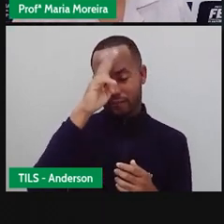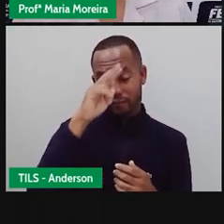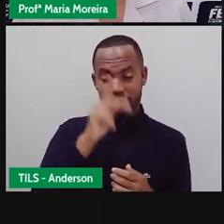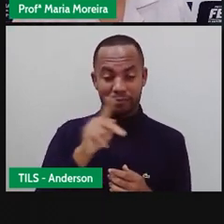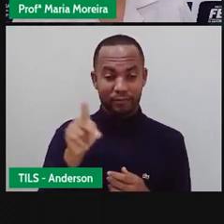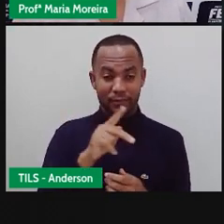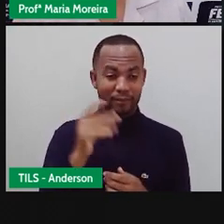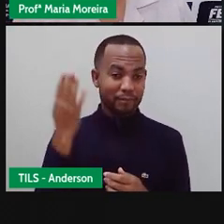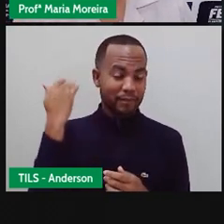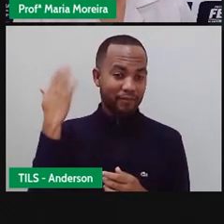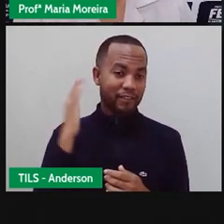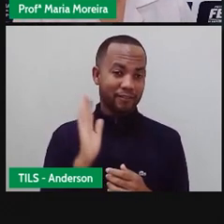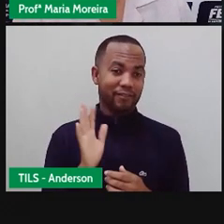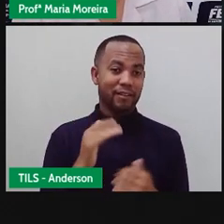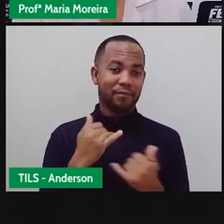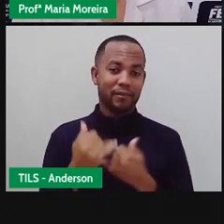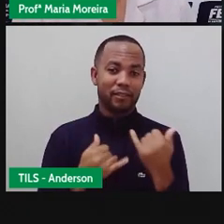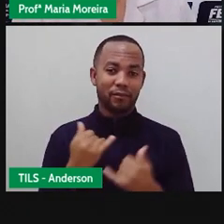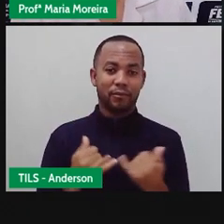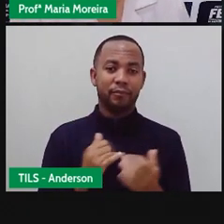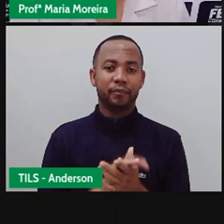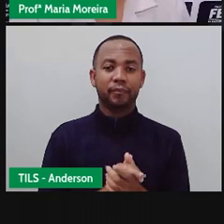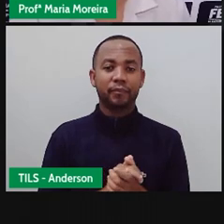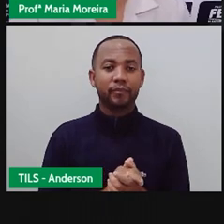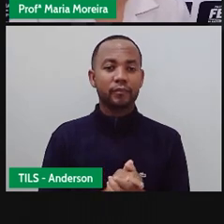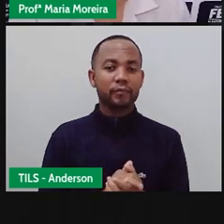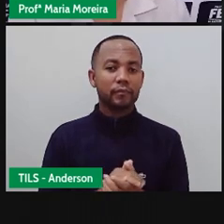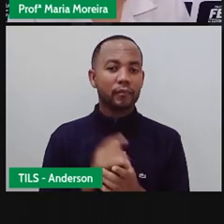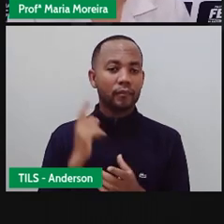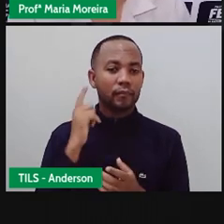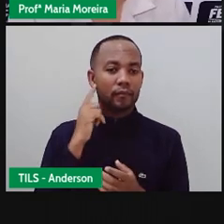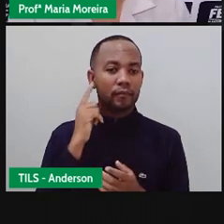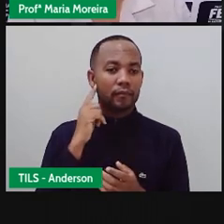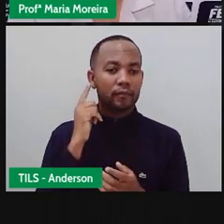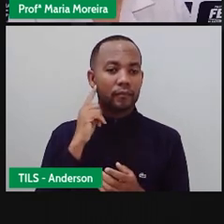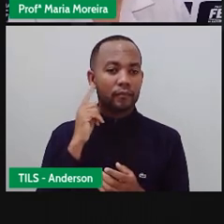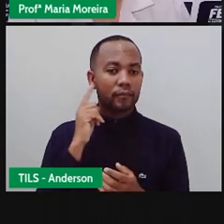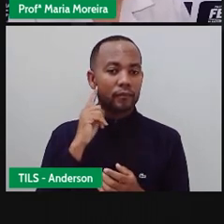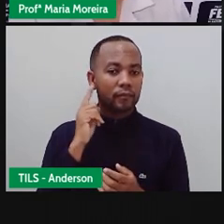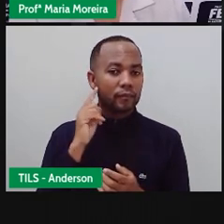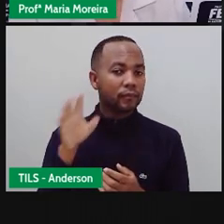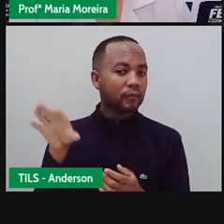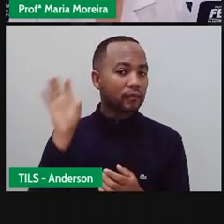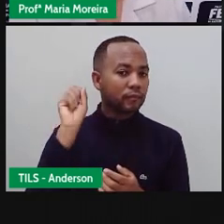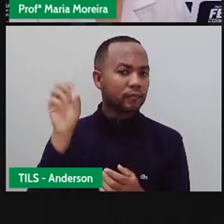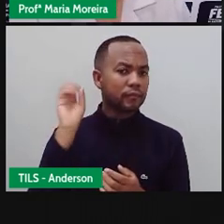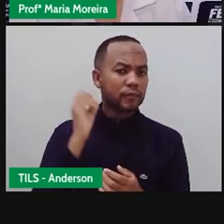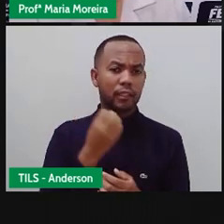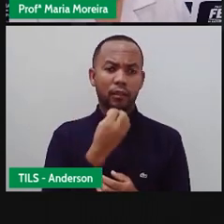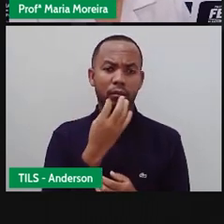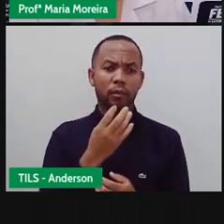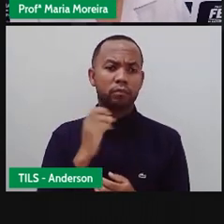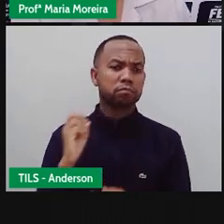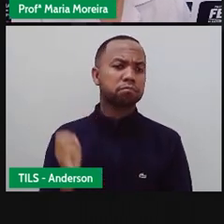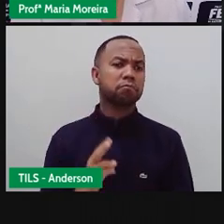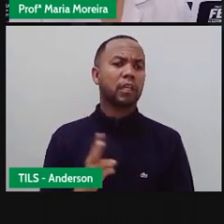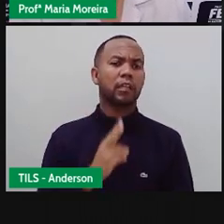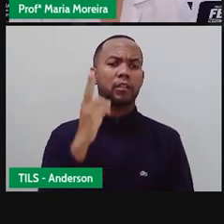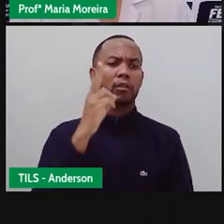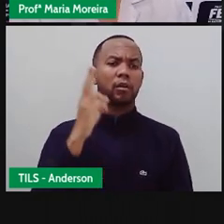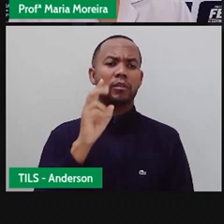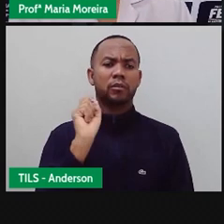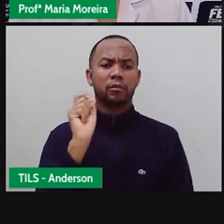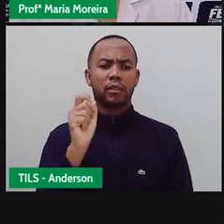Vamos seguir aqui. Bom, a audição é um sentido muito valioso, né, que permite a nós